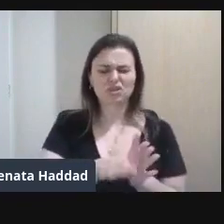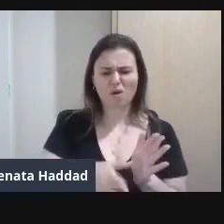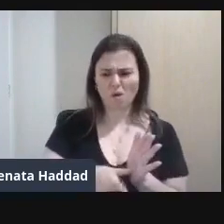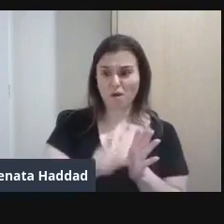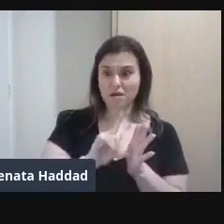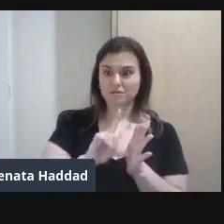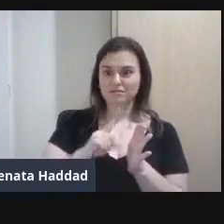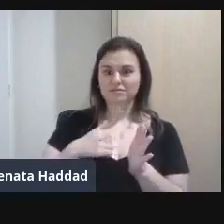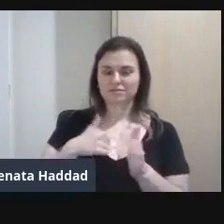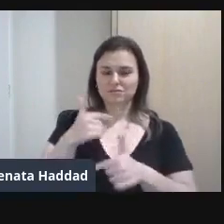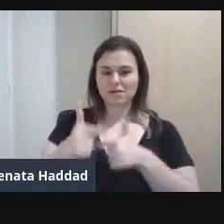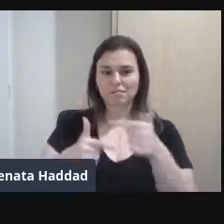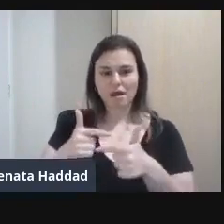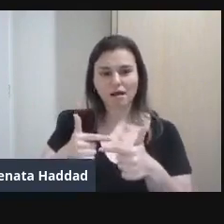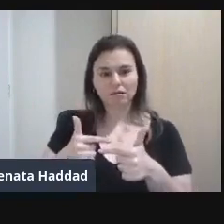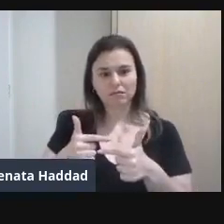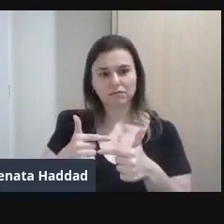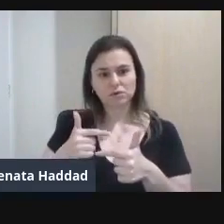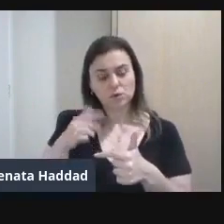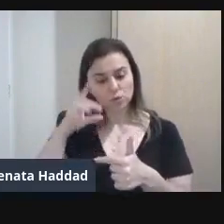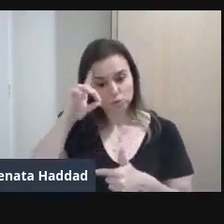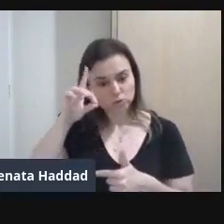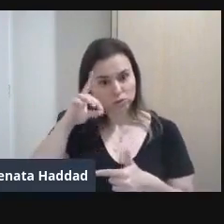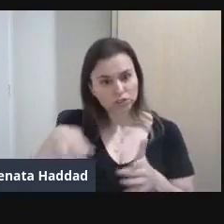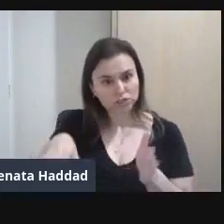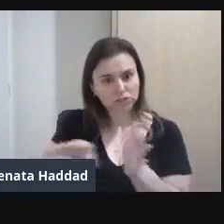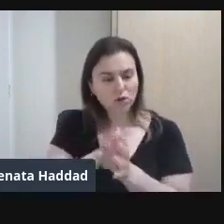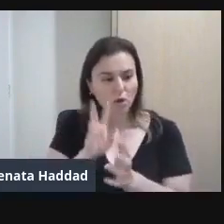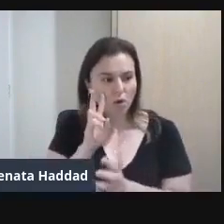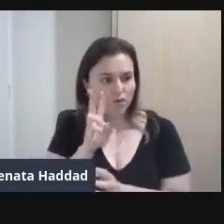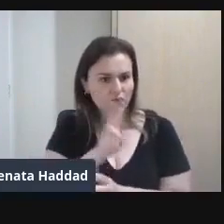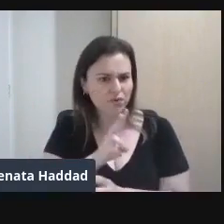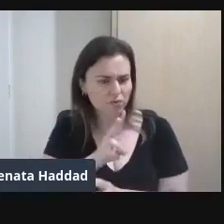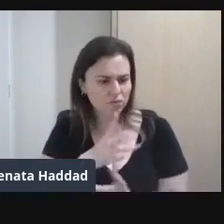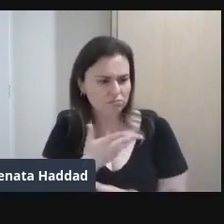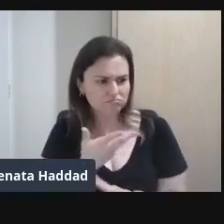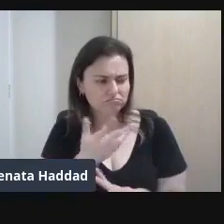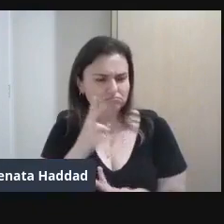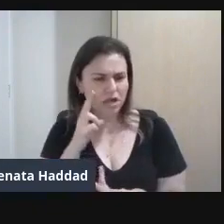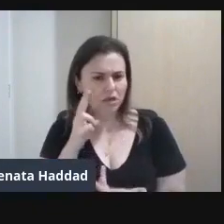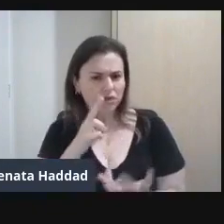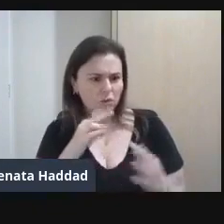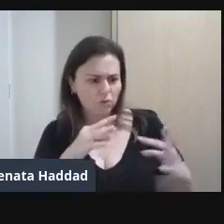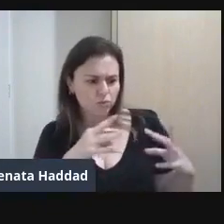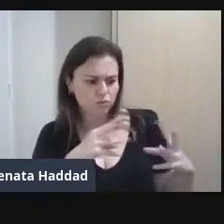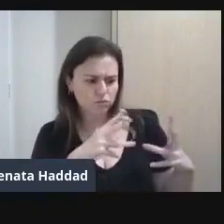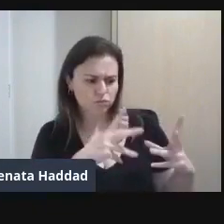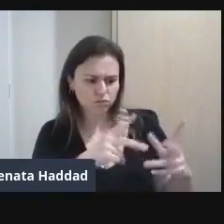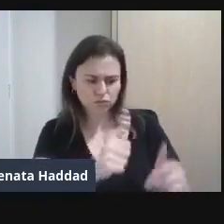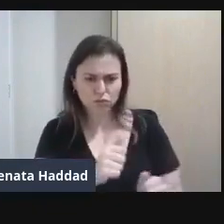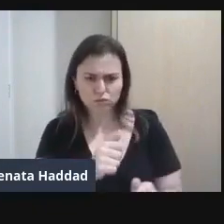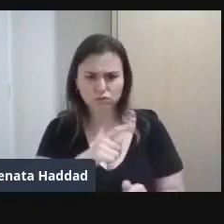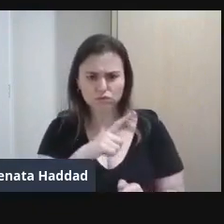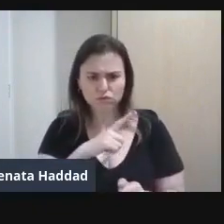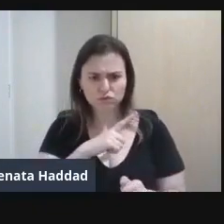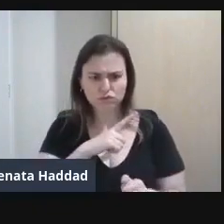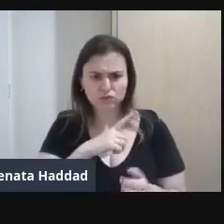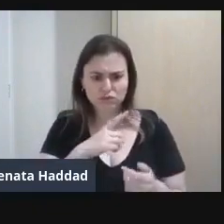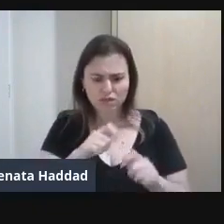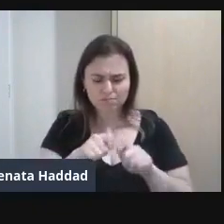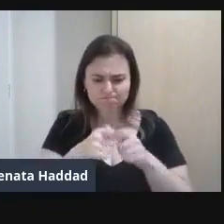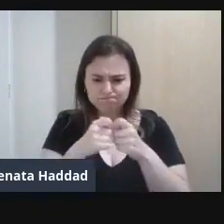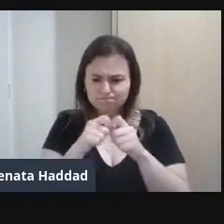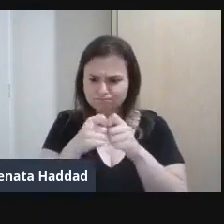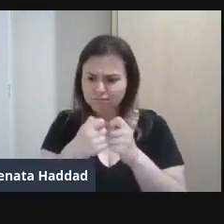ele chegou Ele viu Ele viu Tear Ele viu Que tudo Que eles tinham Ali Estava tramado